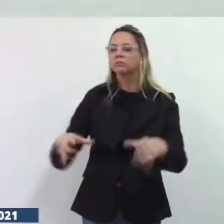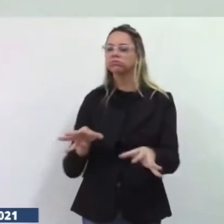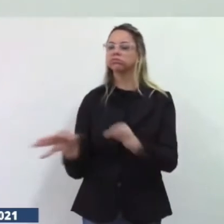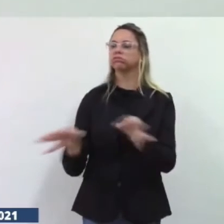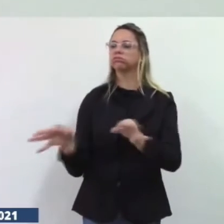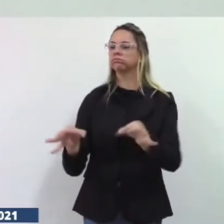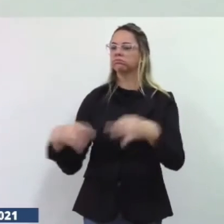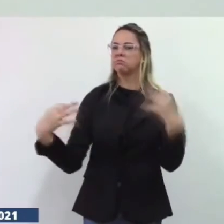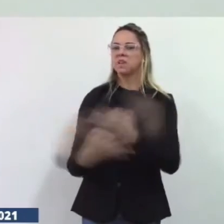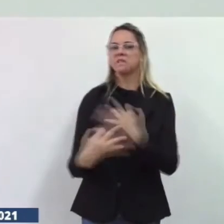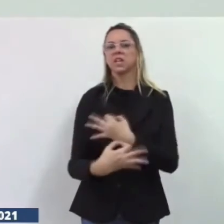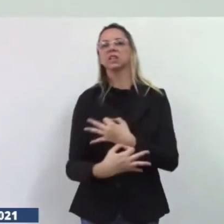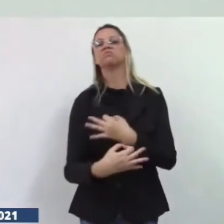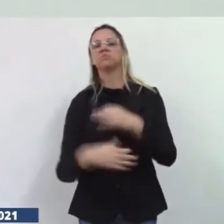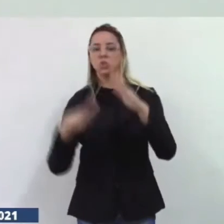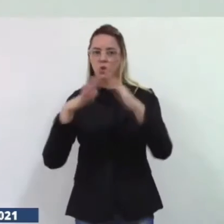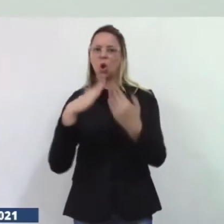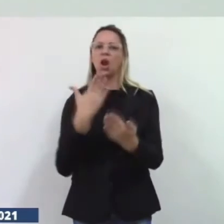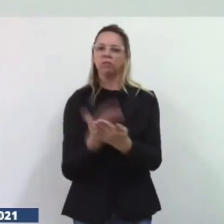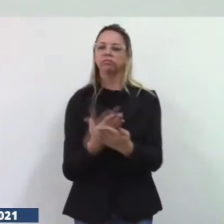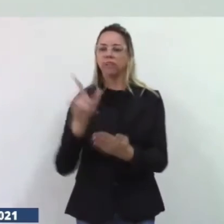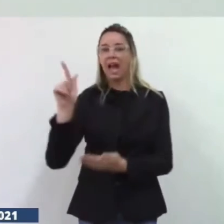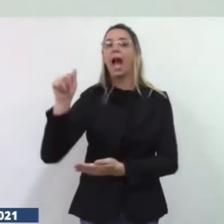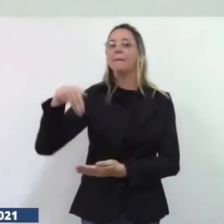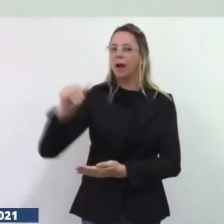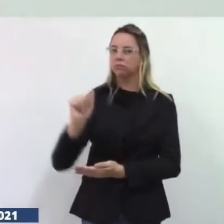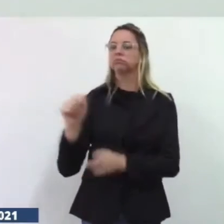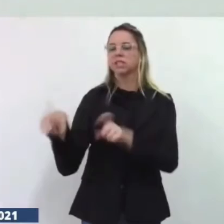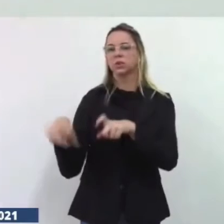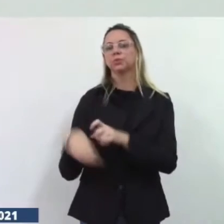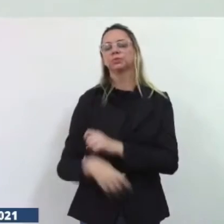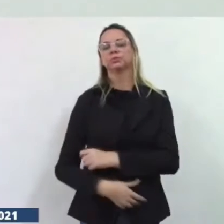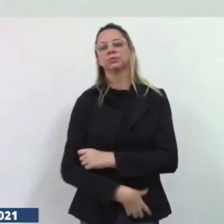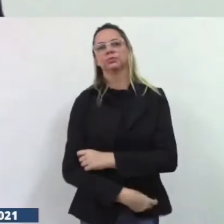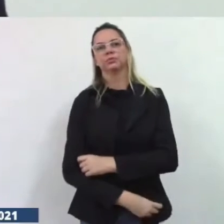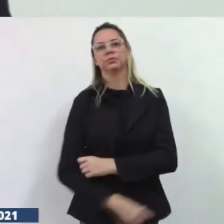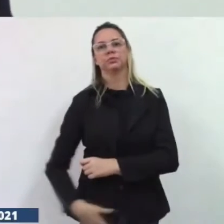escola da comunidade do Gama quero aqui